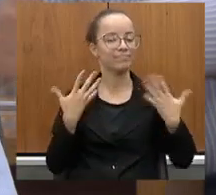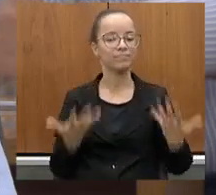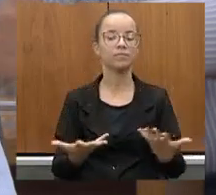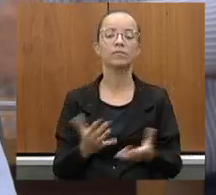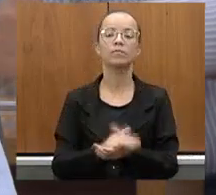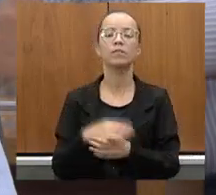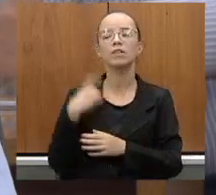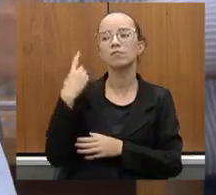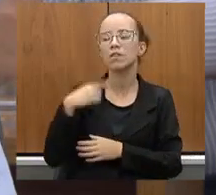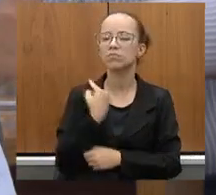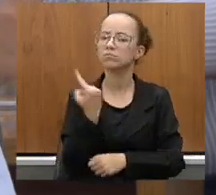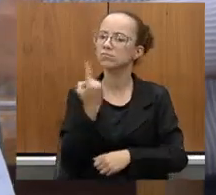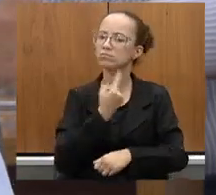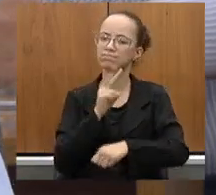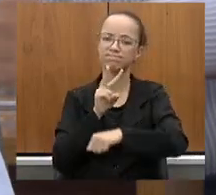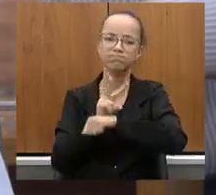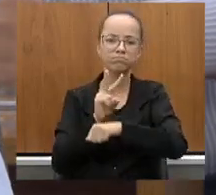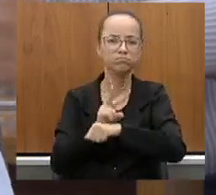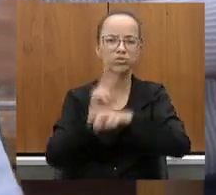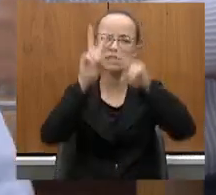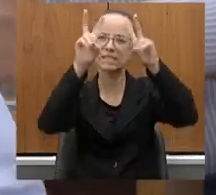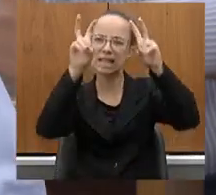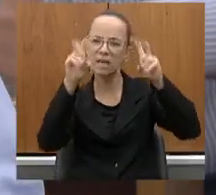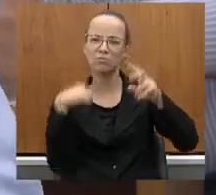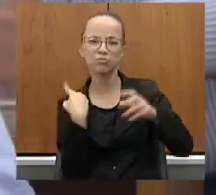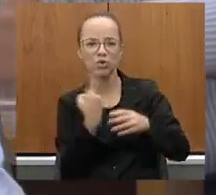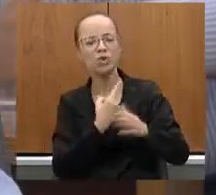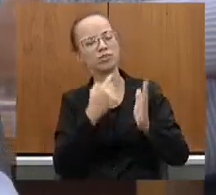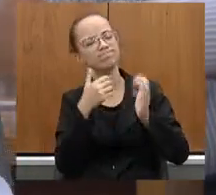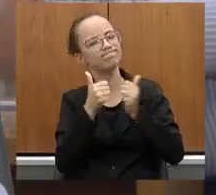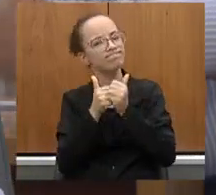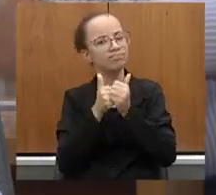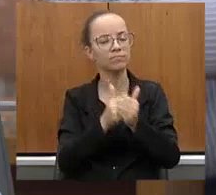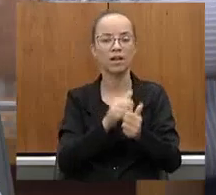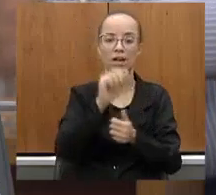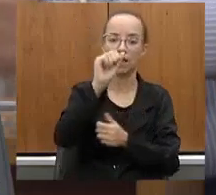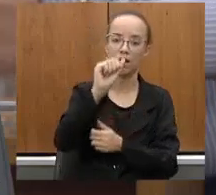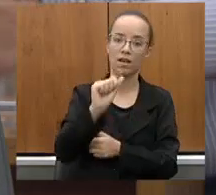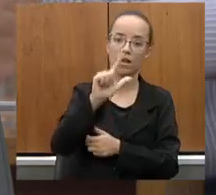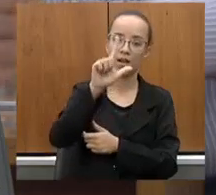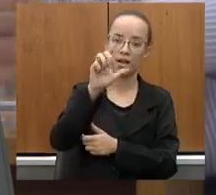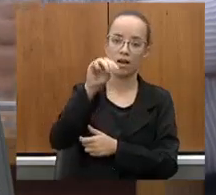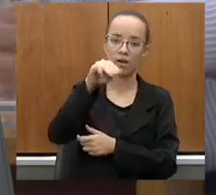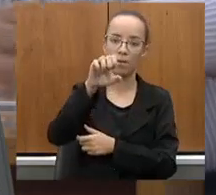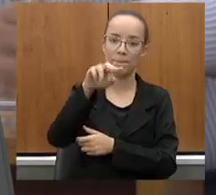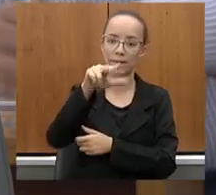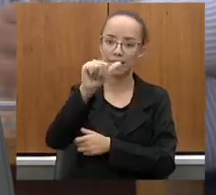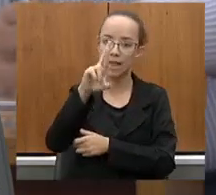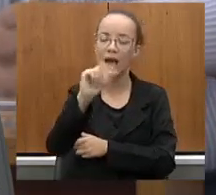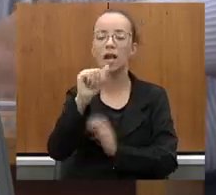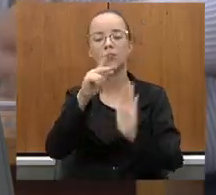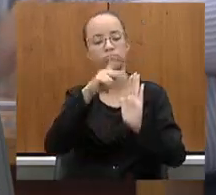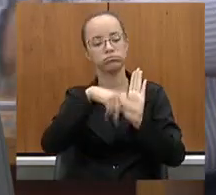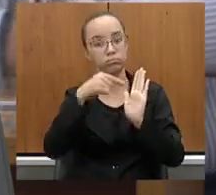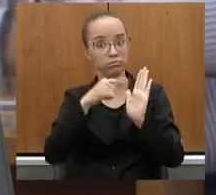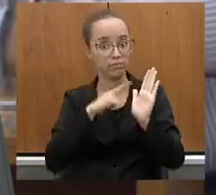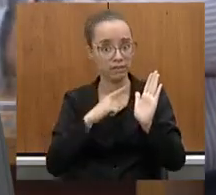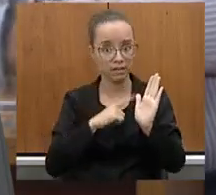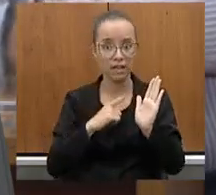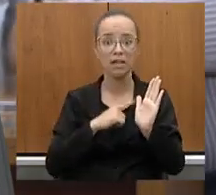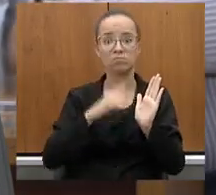temos mapeado todos esses temas, a Pedra Azul, a Almenara já tem projeto, uma questão de